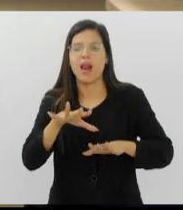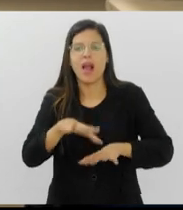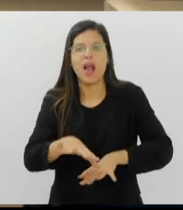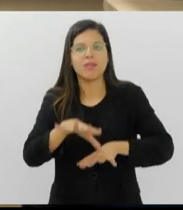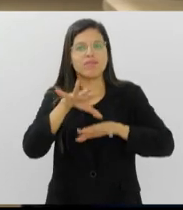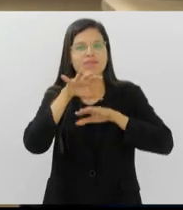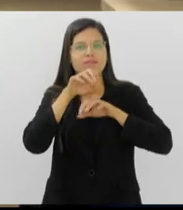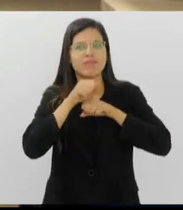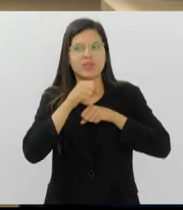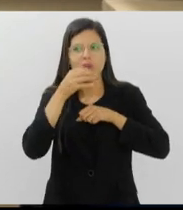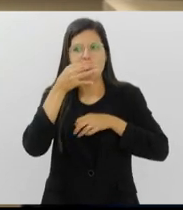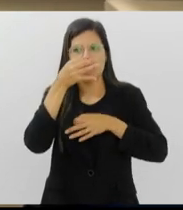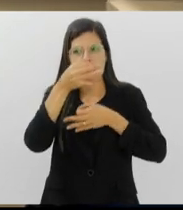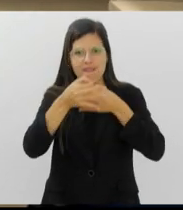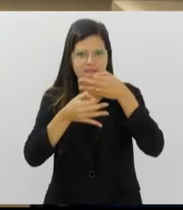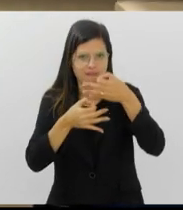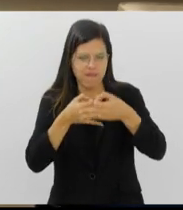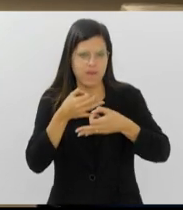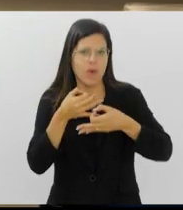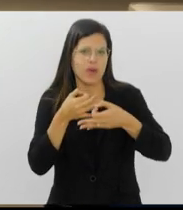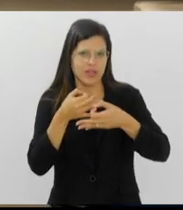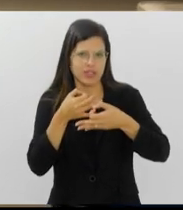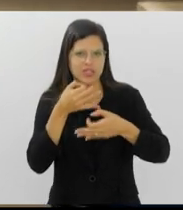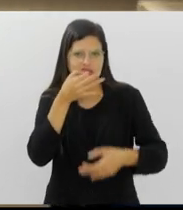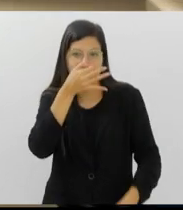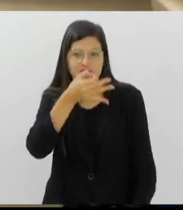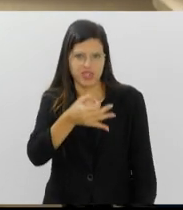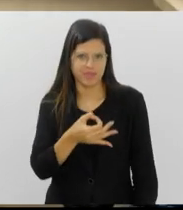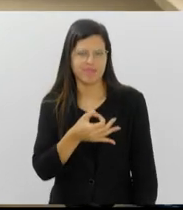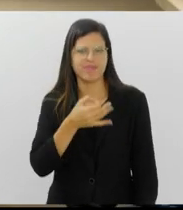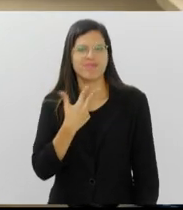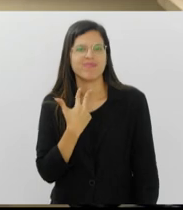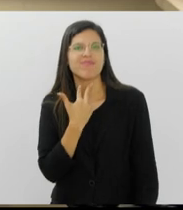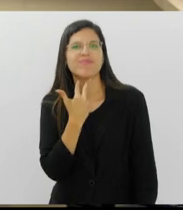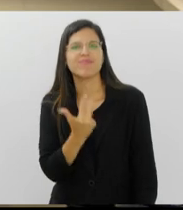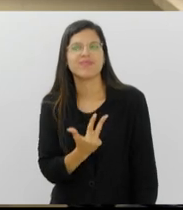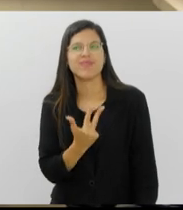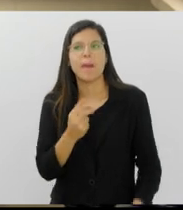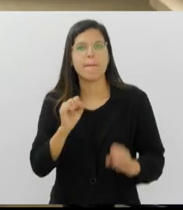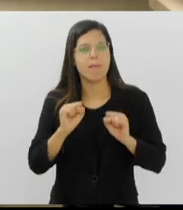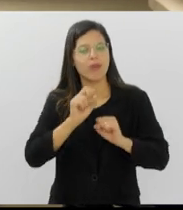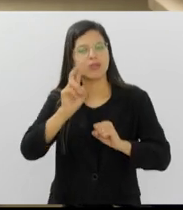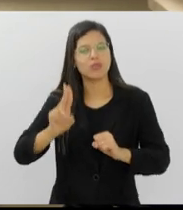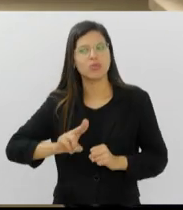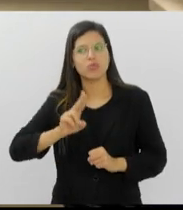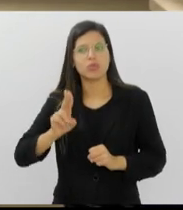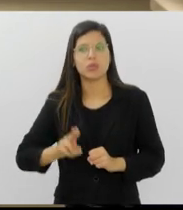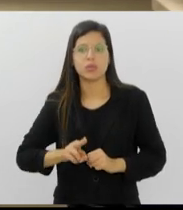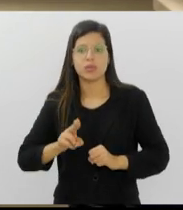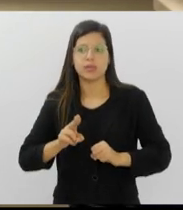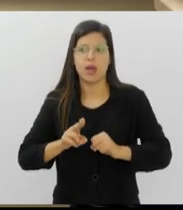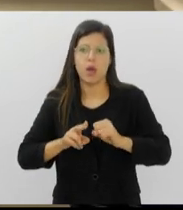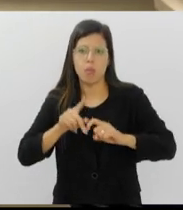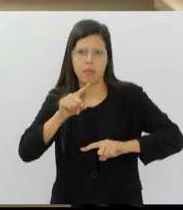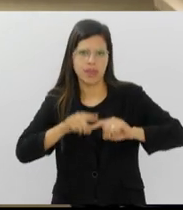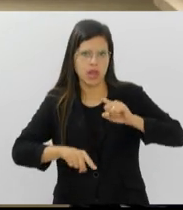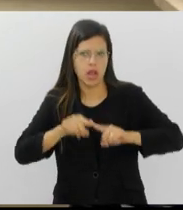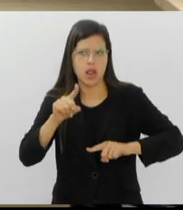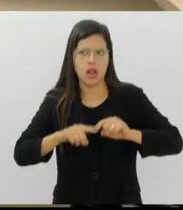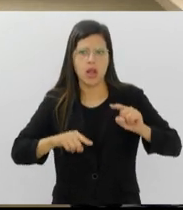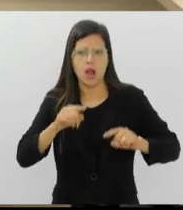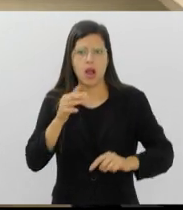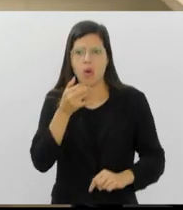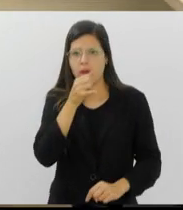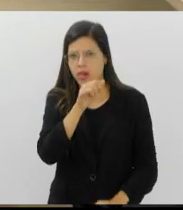voz à larinja. Então, a gente pode utilizar, por exemplo, o uso de um dispositivo eletrônico, que a gente chama de